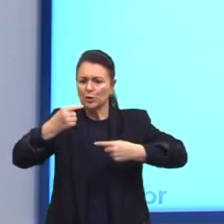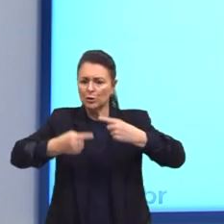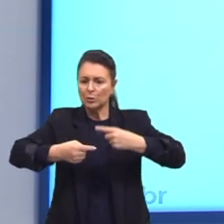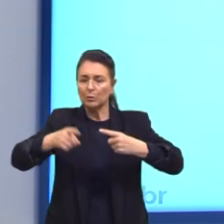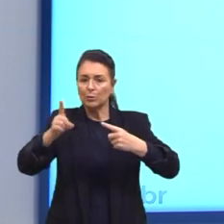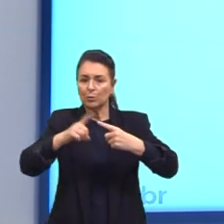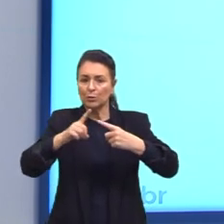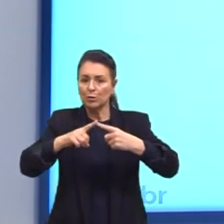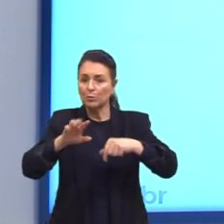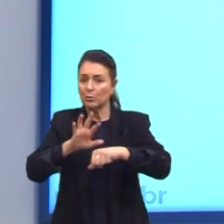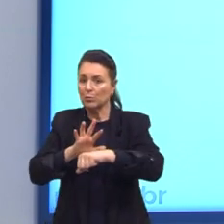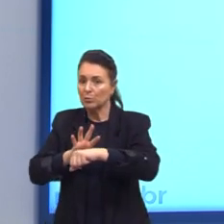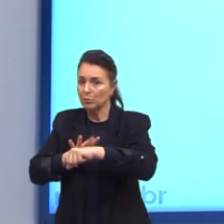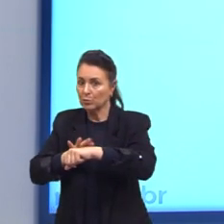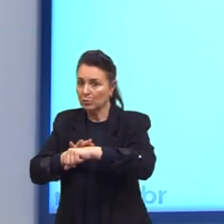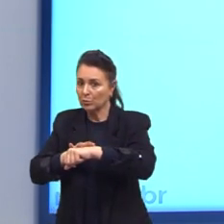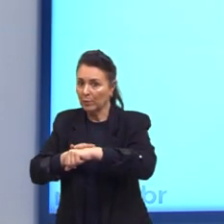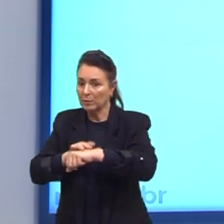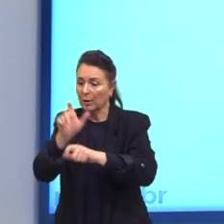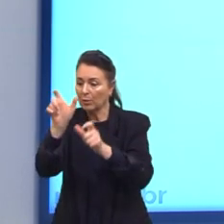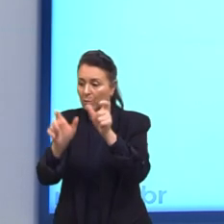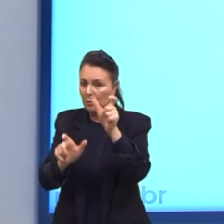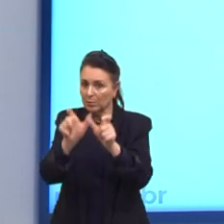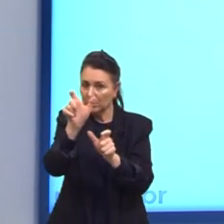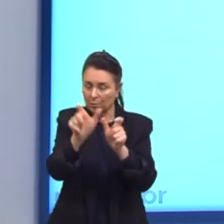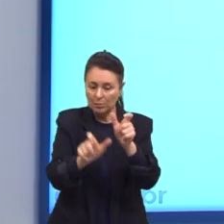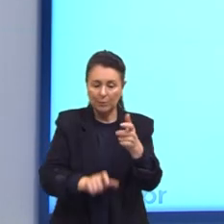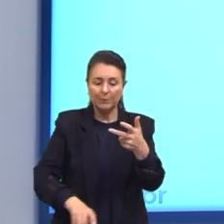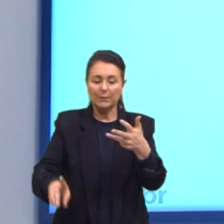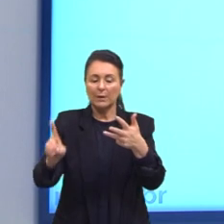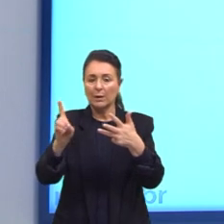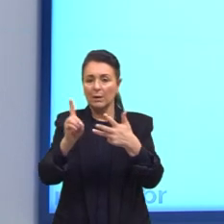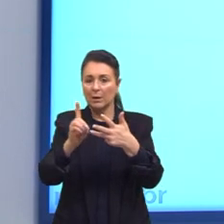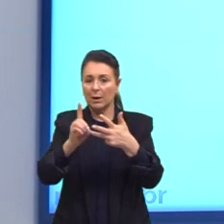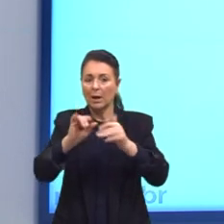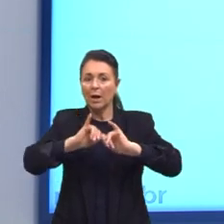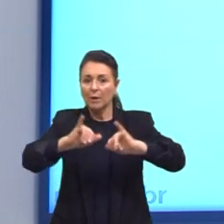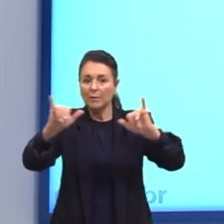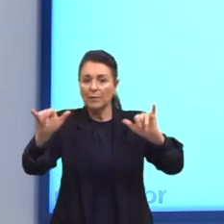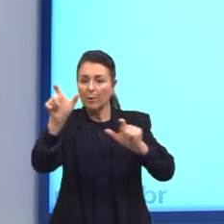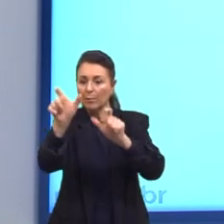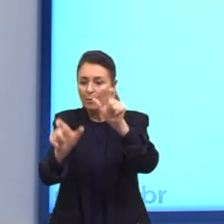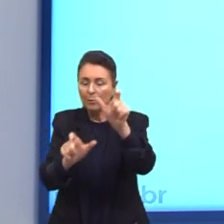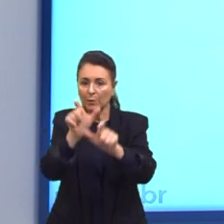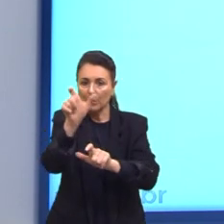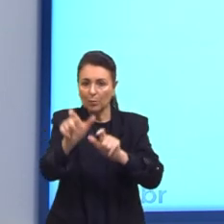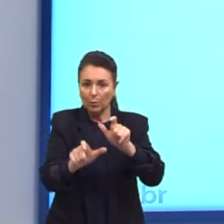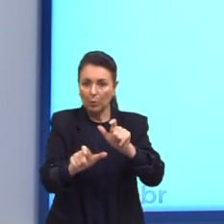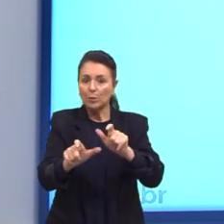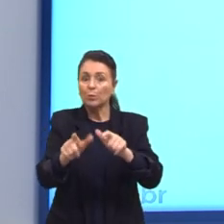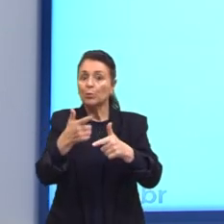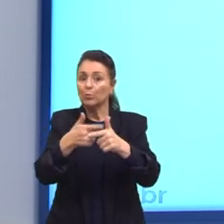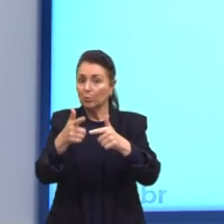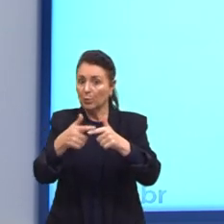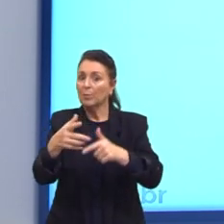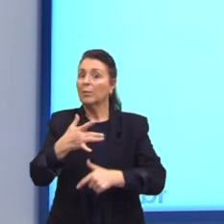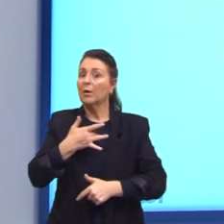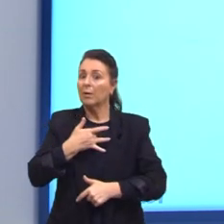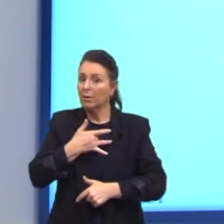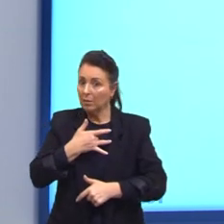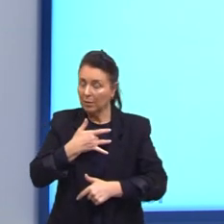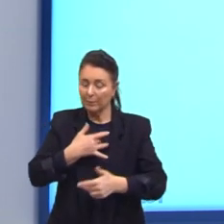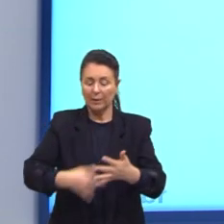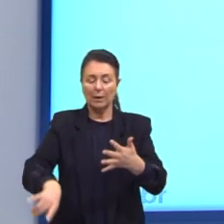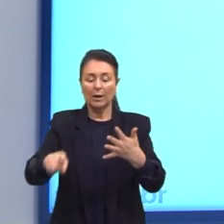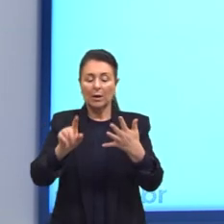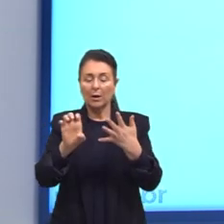tipos da doença com a população. Letra D. Alertar a população em relação à tuberculose. Ou letra E.